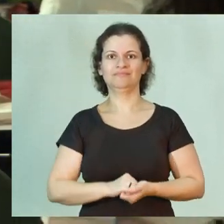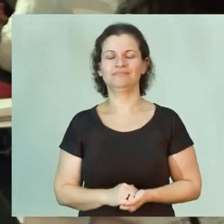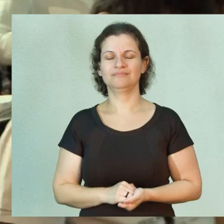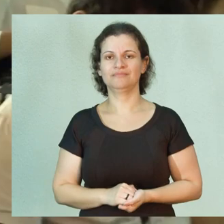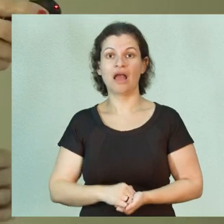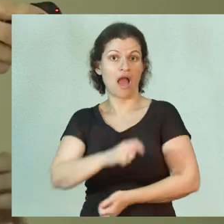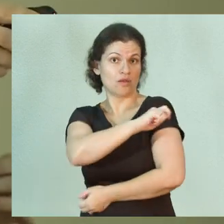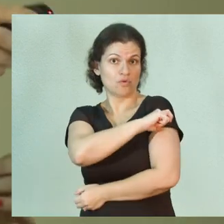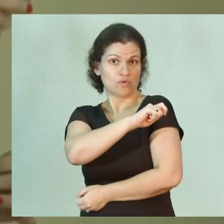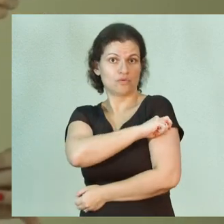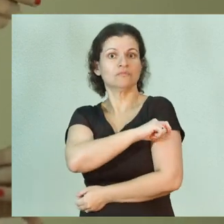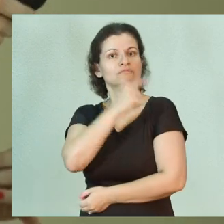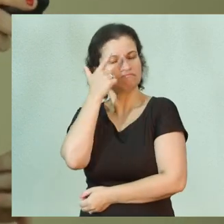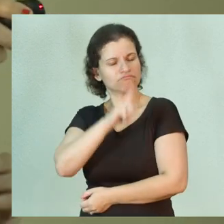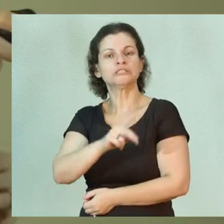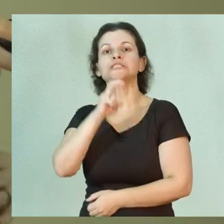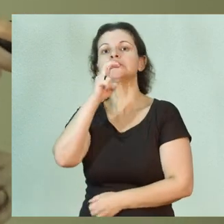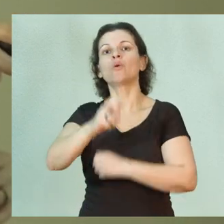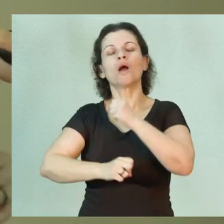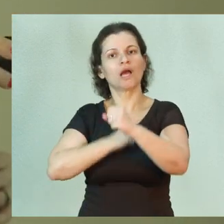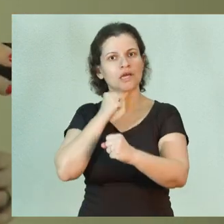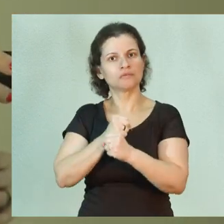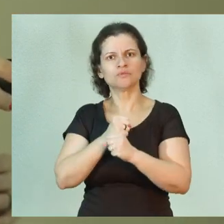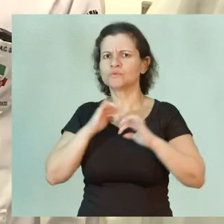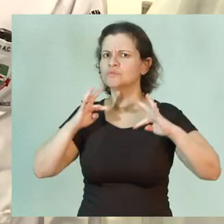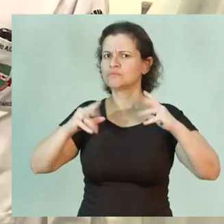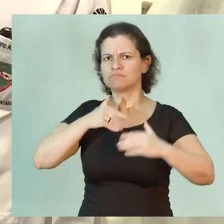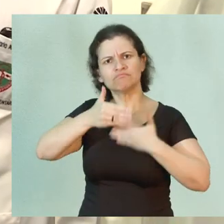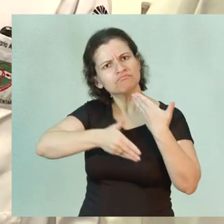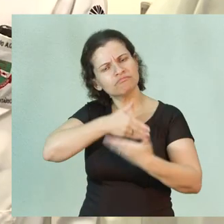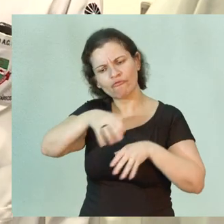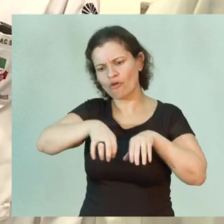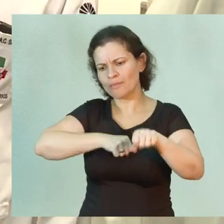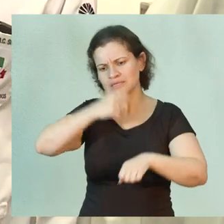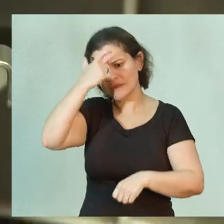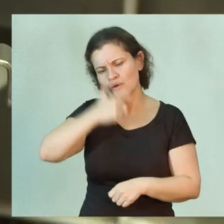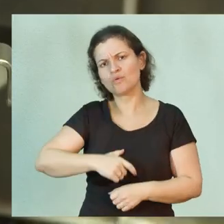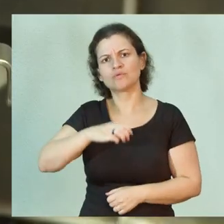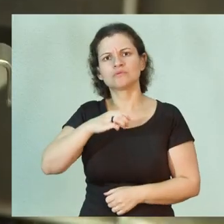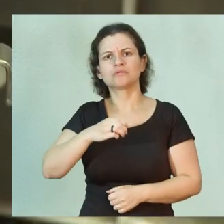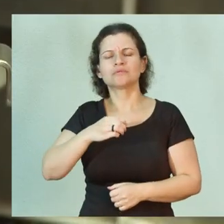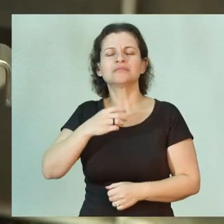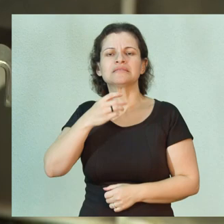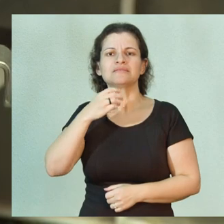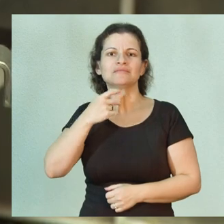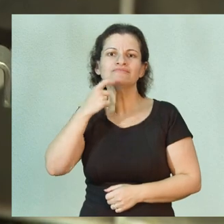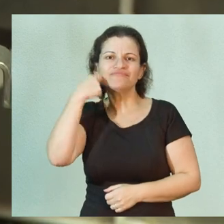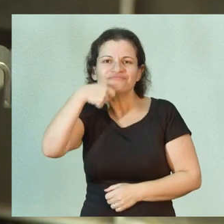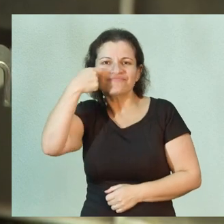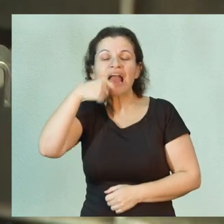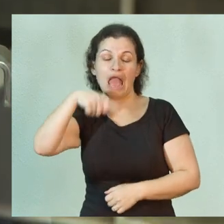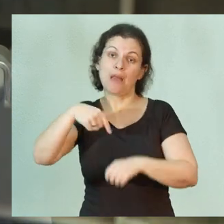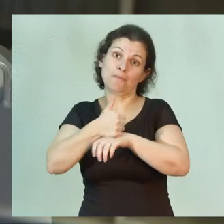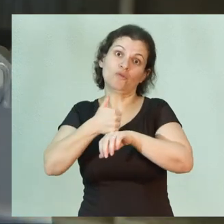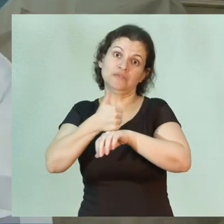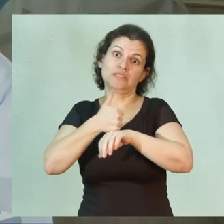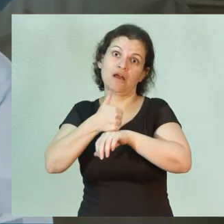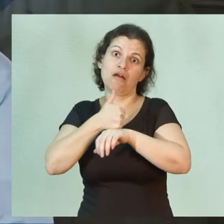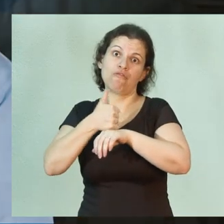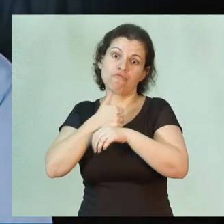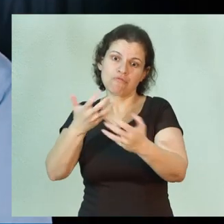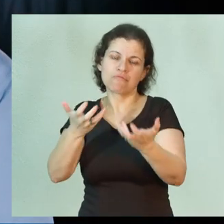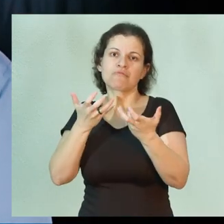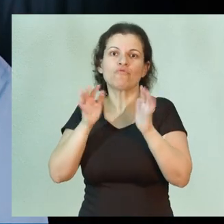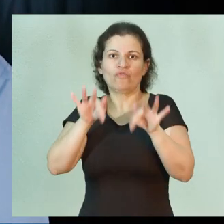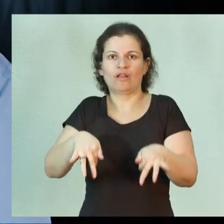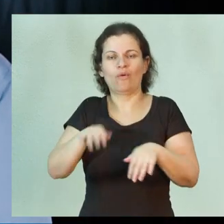O aluno vai passar, durante esses 5 anos, por todo o processo de formação de um cirurgião dentista, que é a profissão que ele atinge